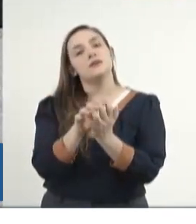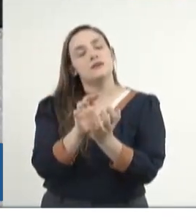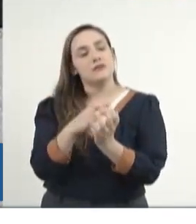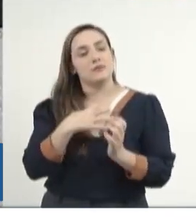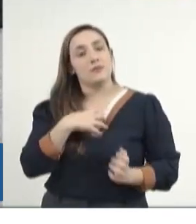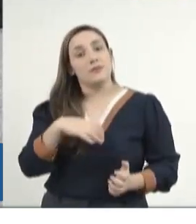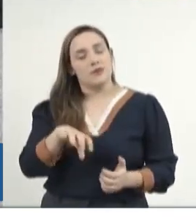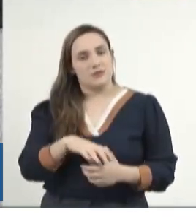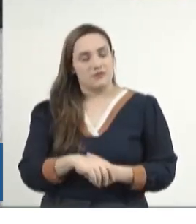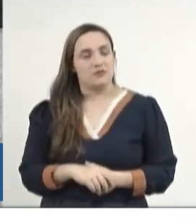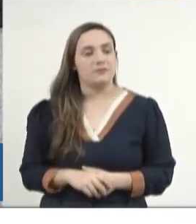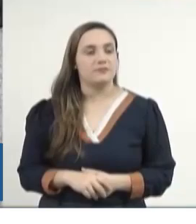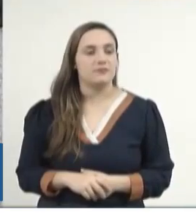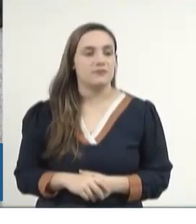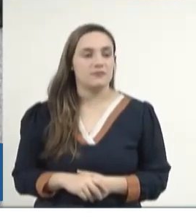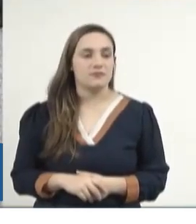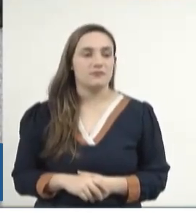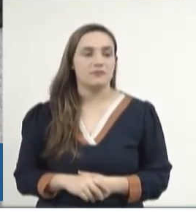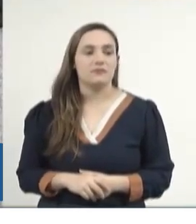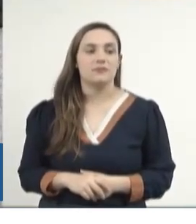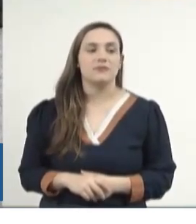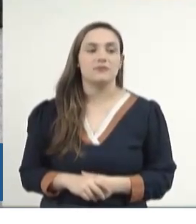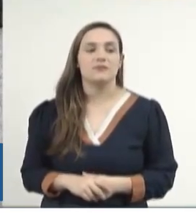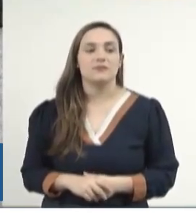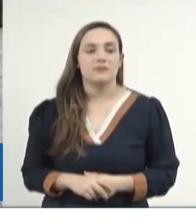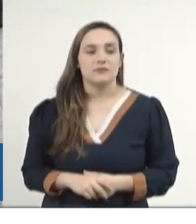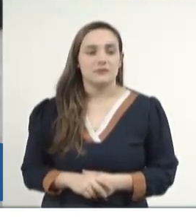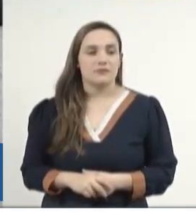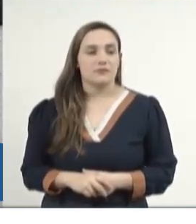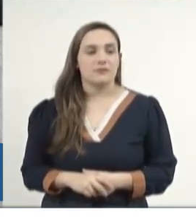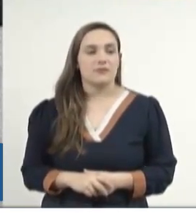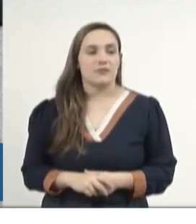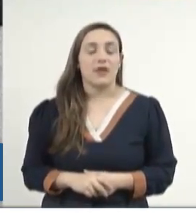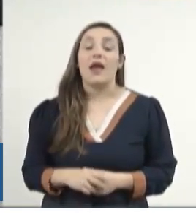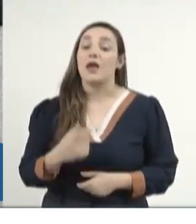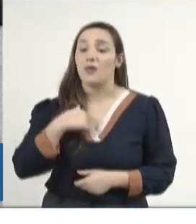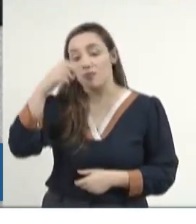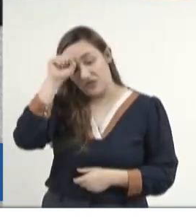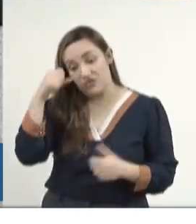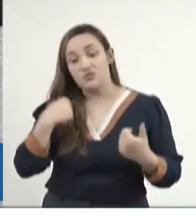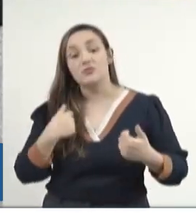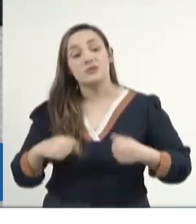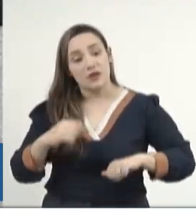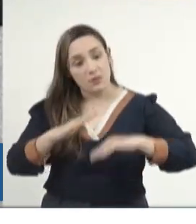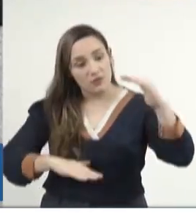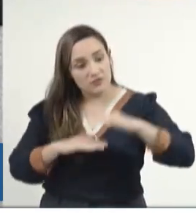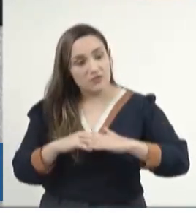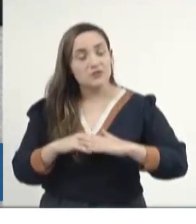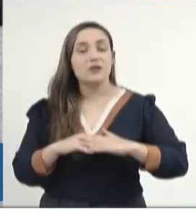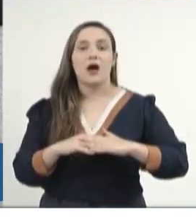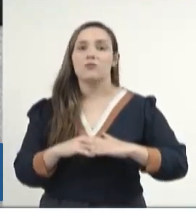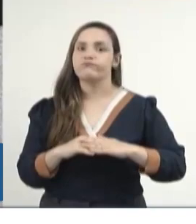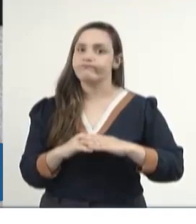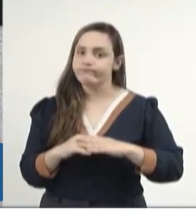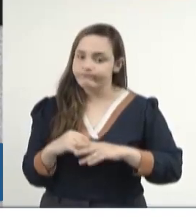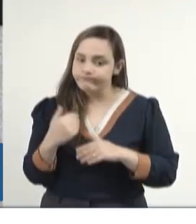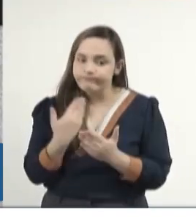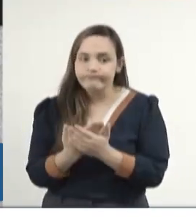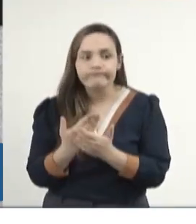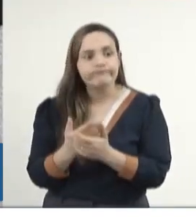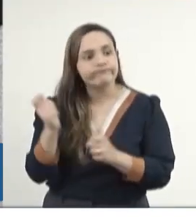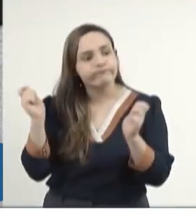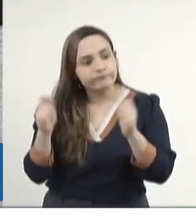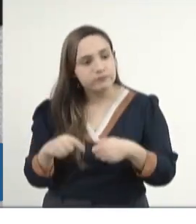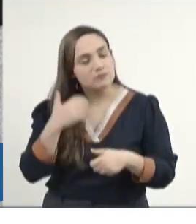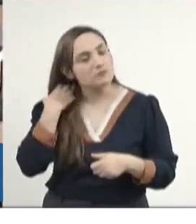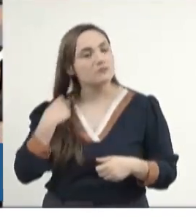E lá eu aprendi que eu precisava me profissionalizar. E procurei o SATED